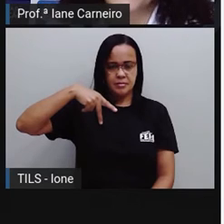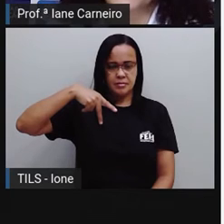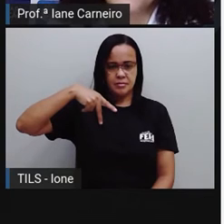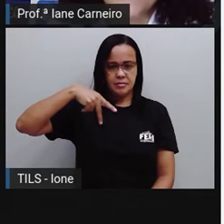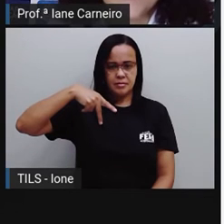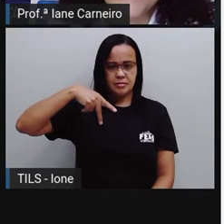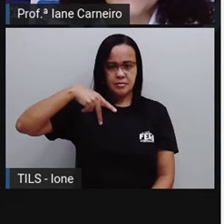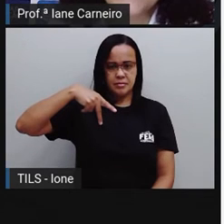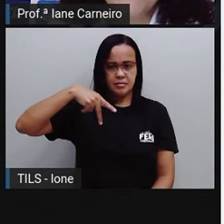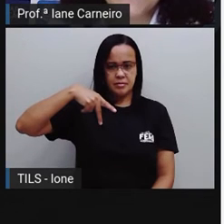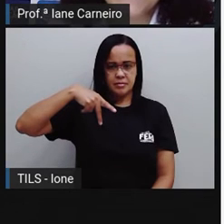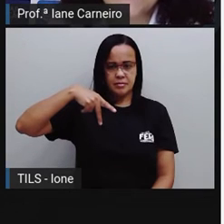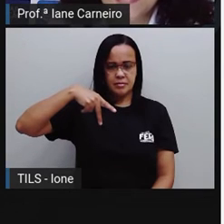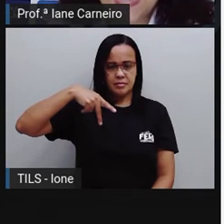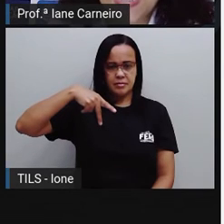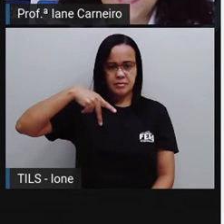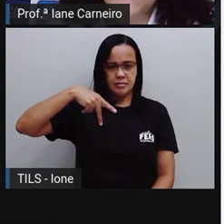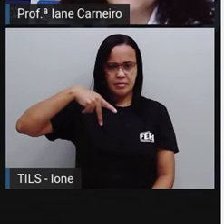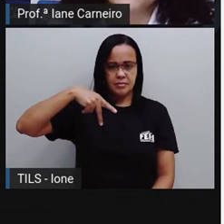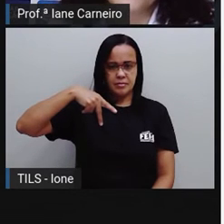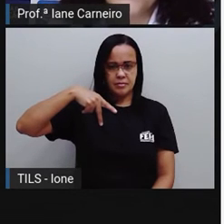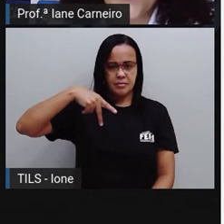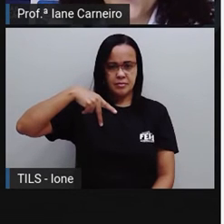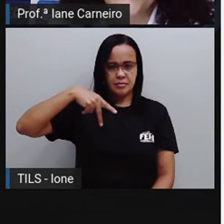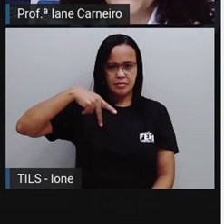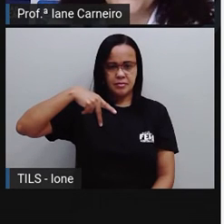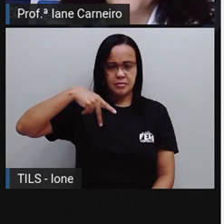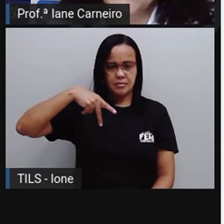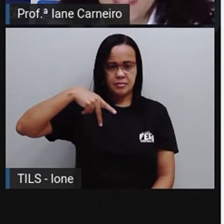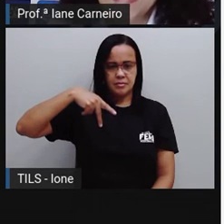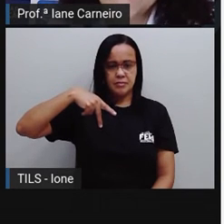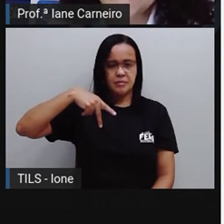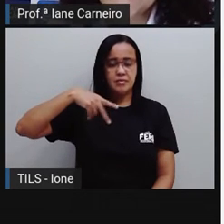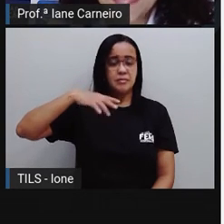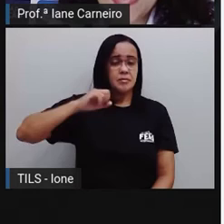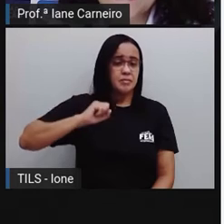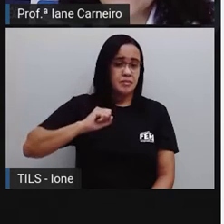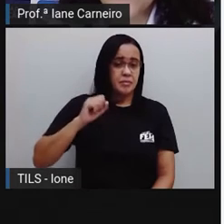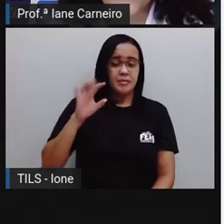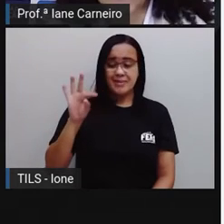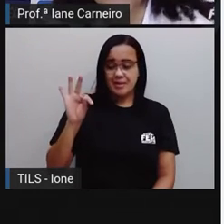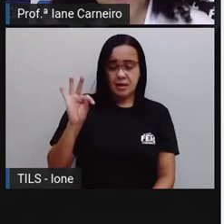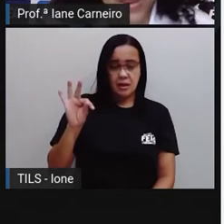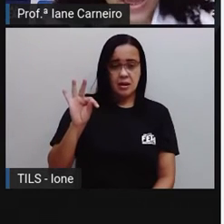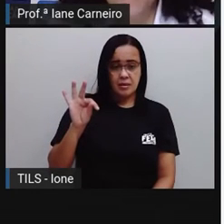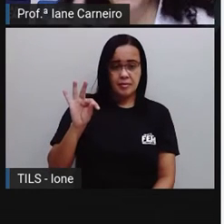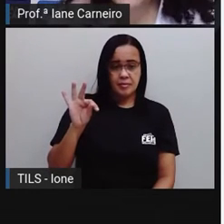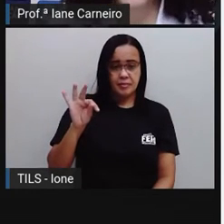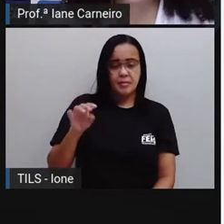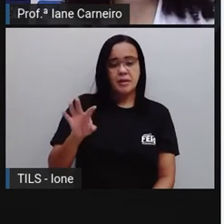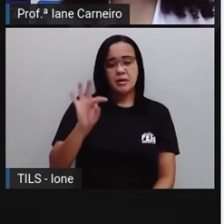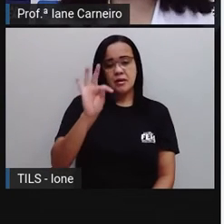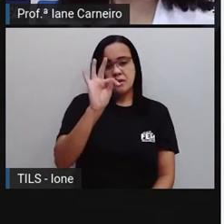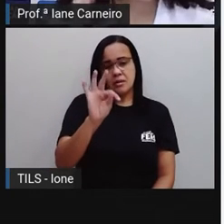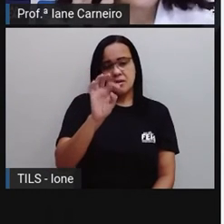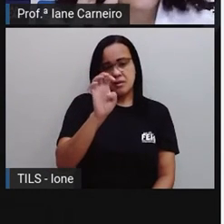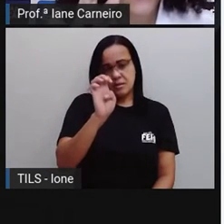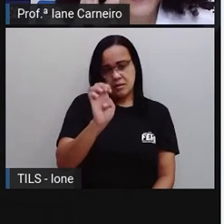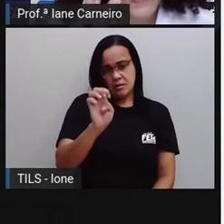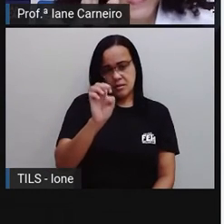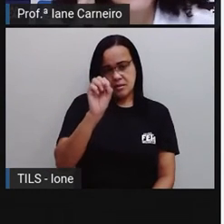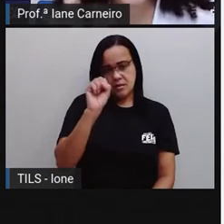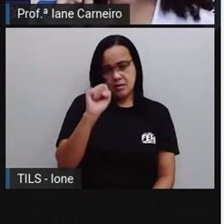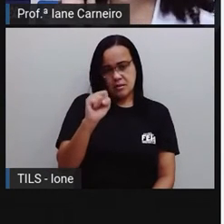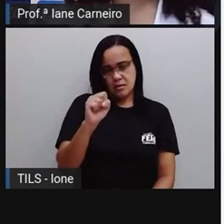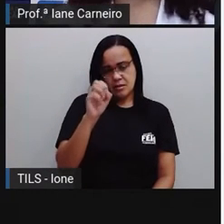conseguem. Vai aí, escreva TESOURA. TESOURA. A pró vai escrever aqui, quero ver